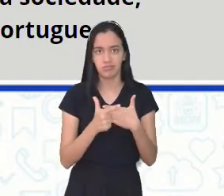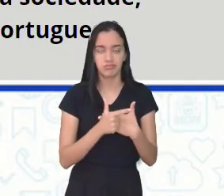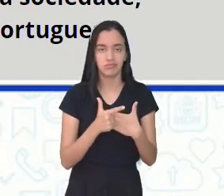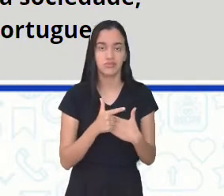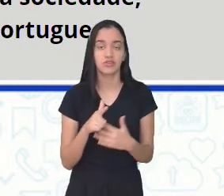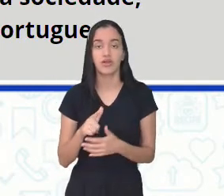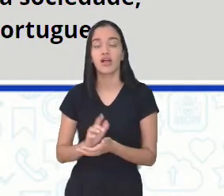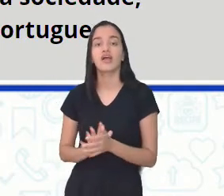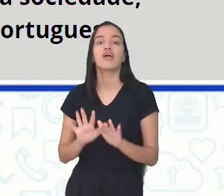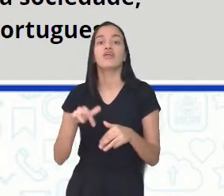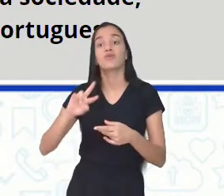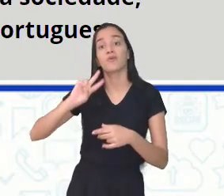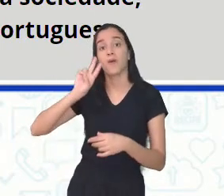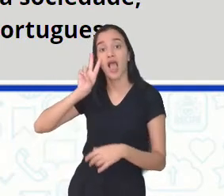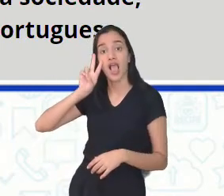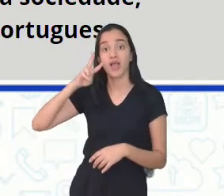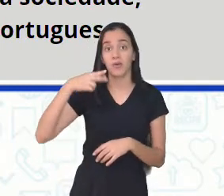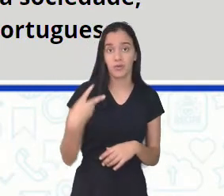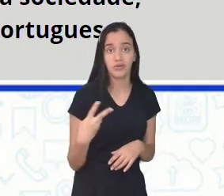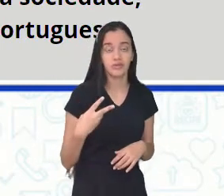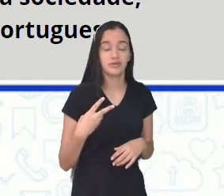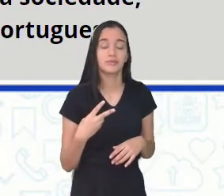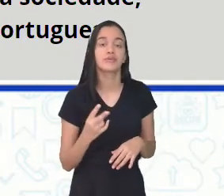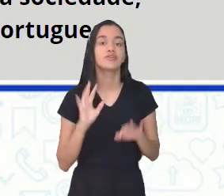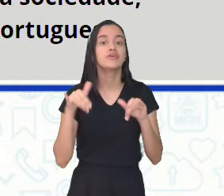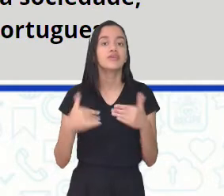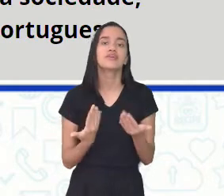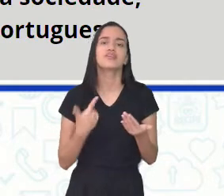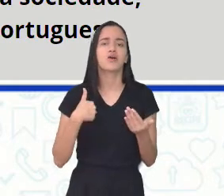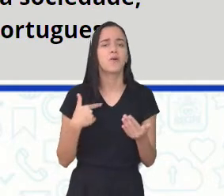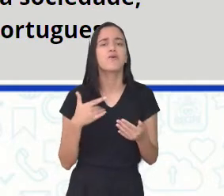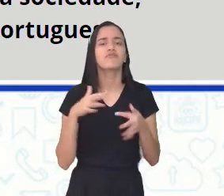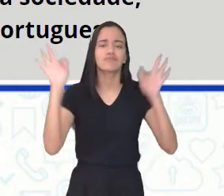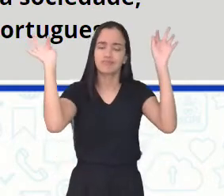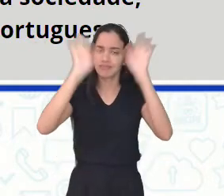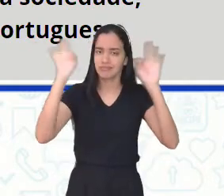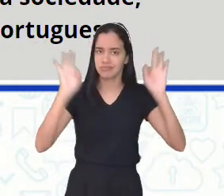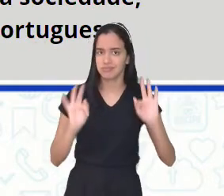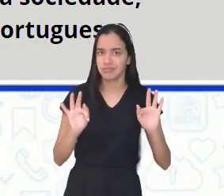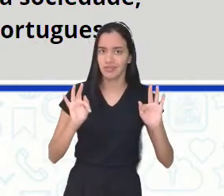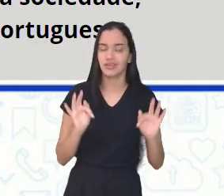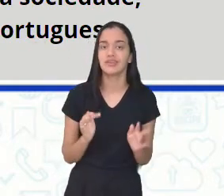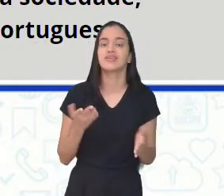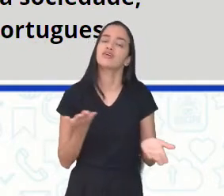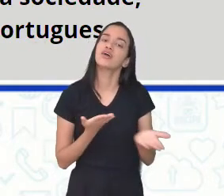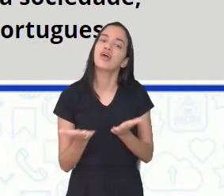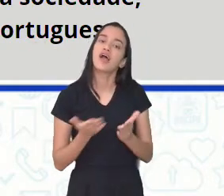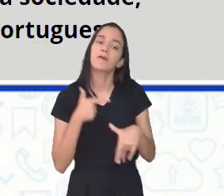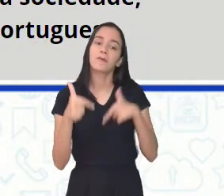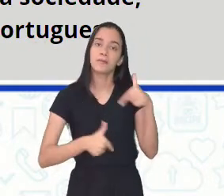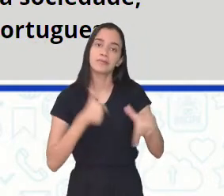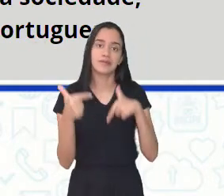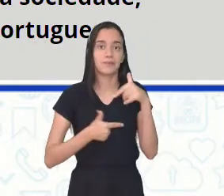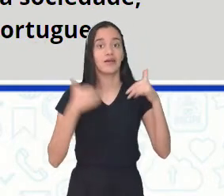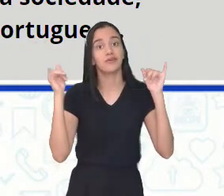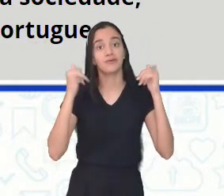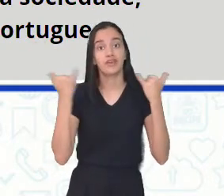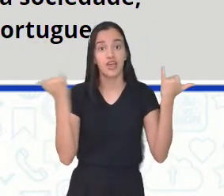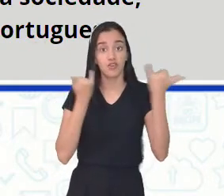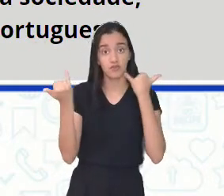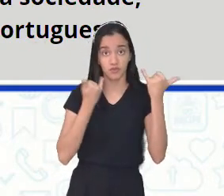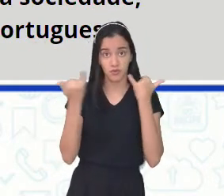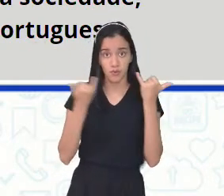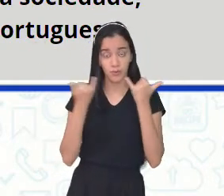no reconhecimento do remetente. Assim, fico contente com o serviço informativo que esse